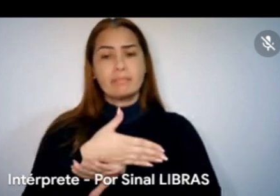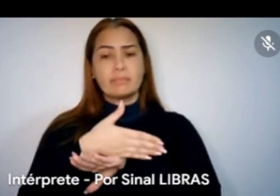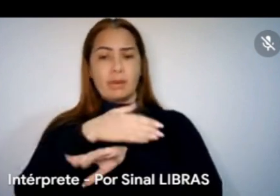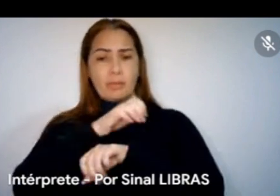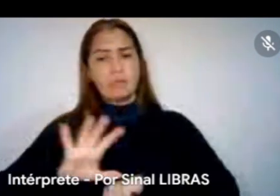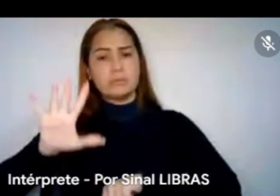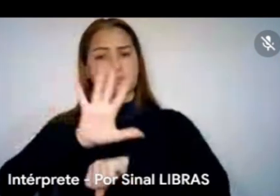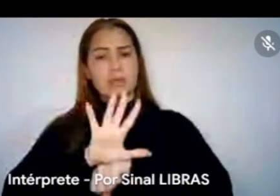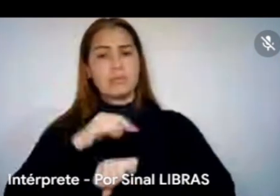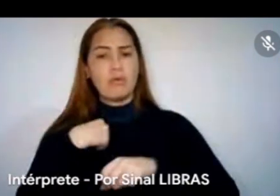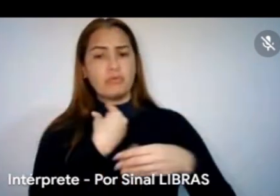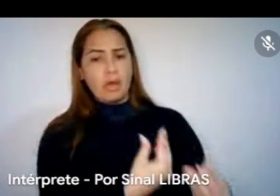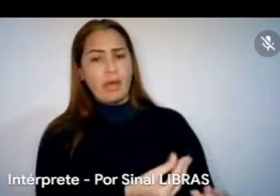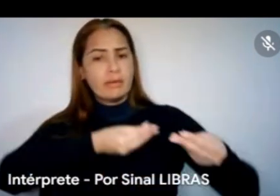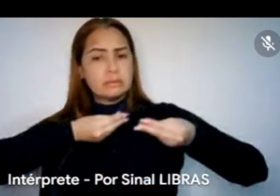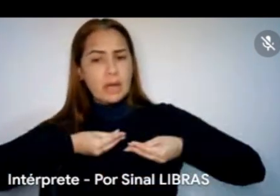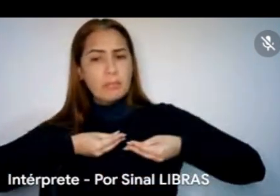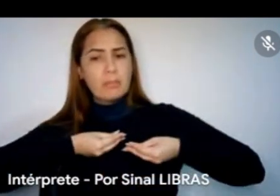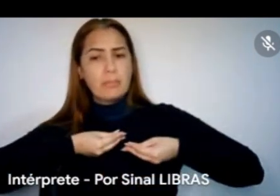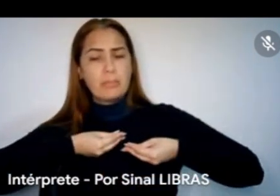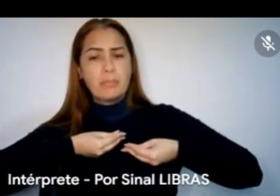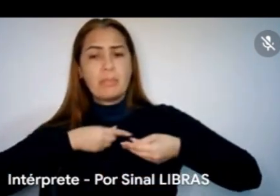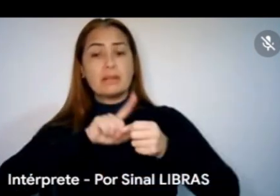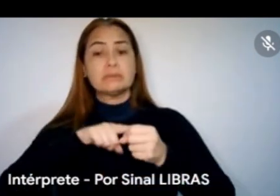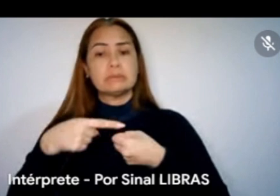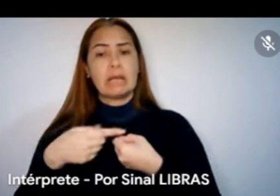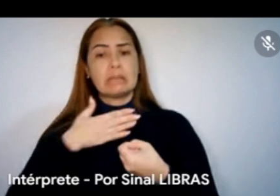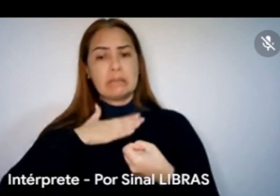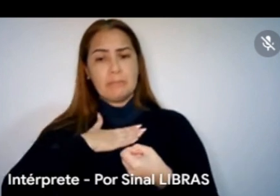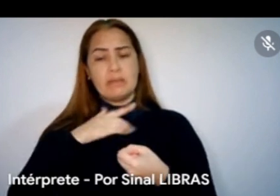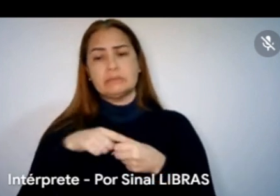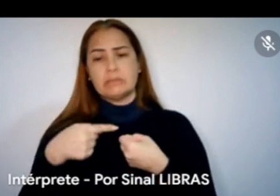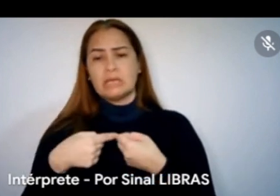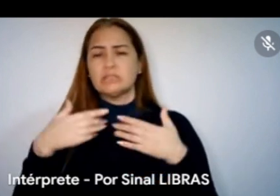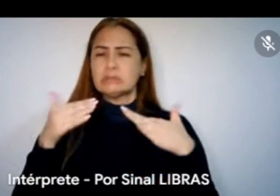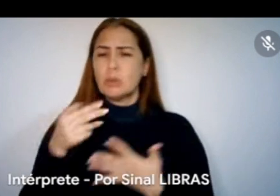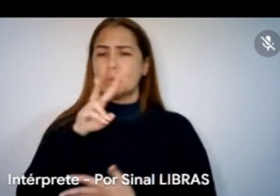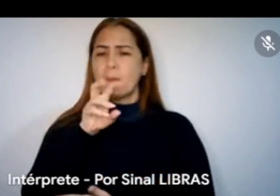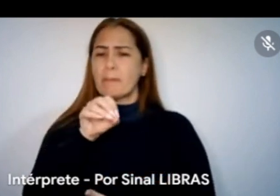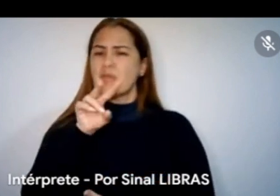Eu fui contemplado pelo município da minha cidade, eu acho que em 2021 foi isso,